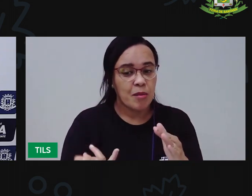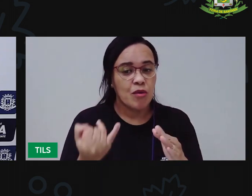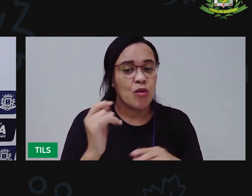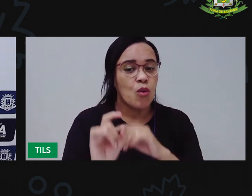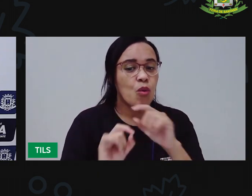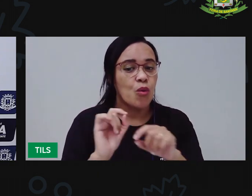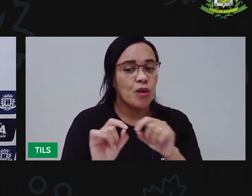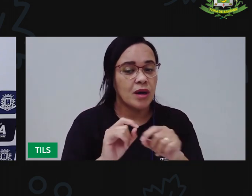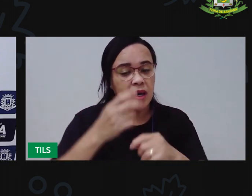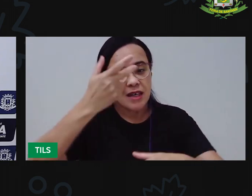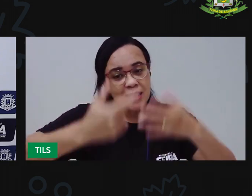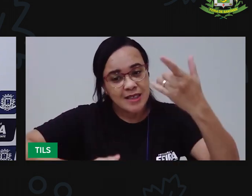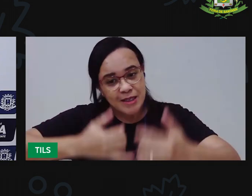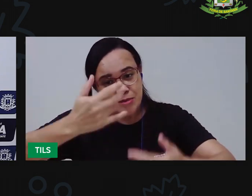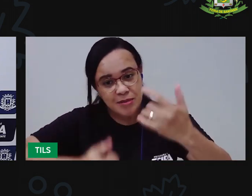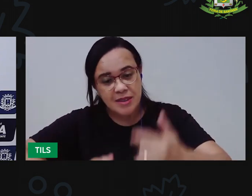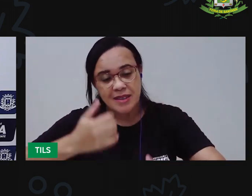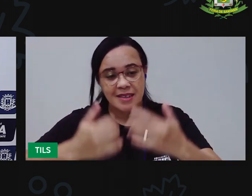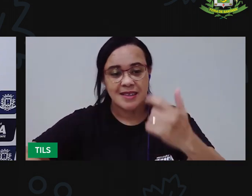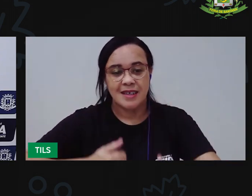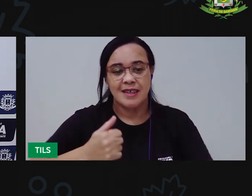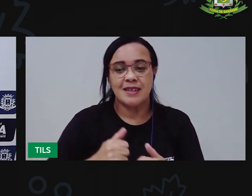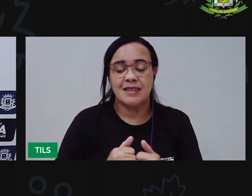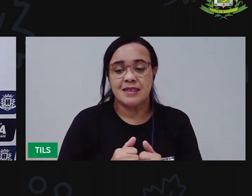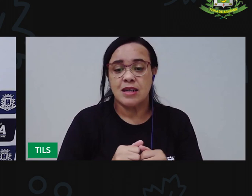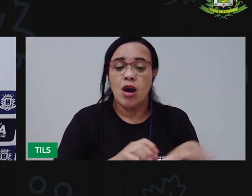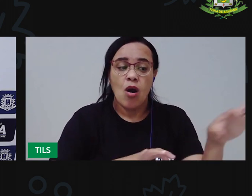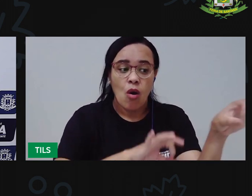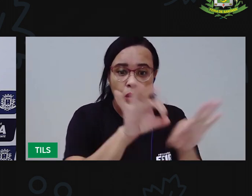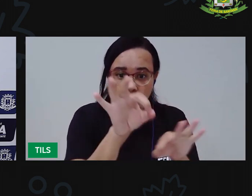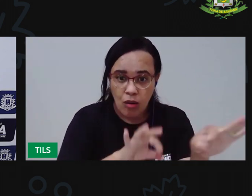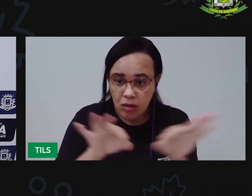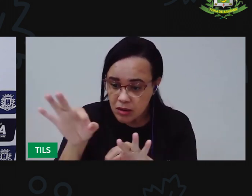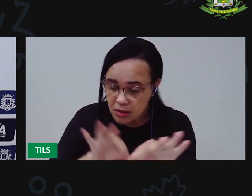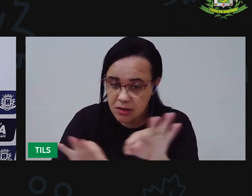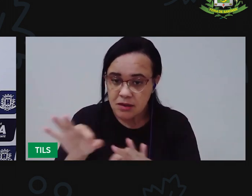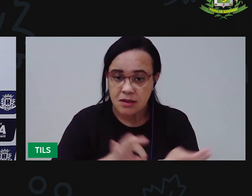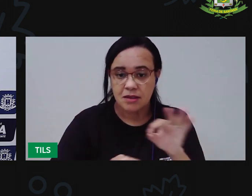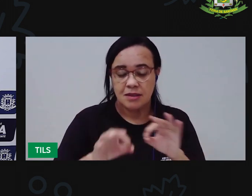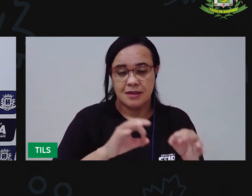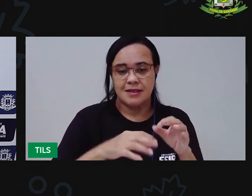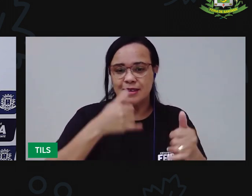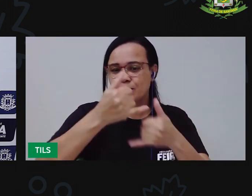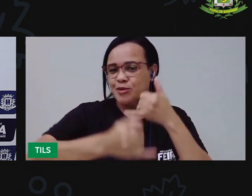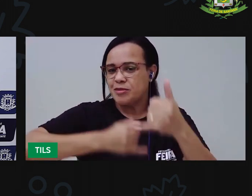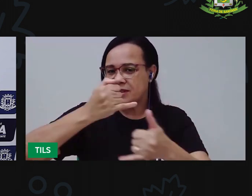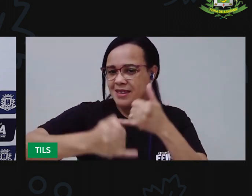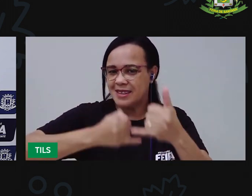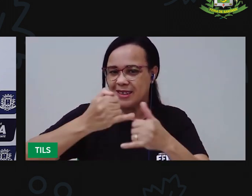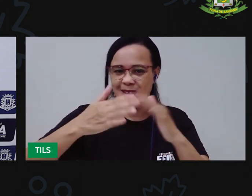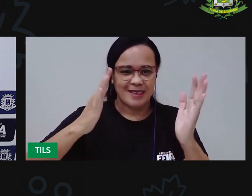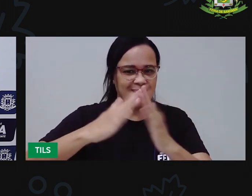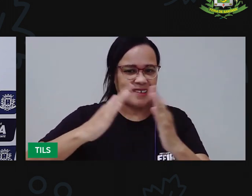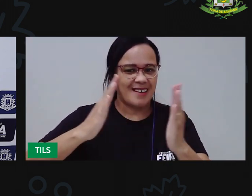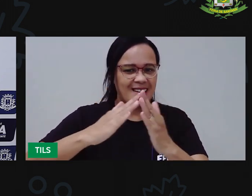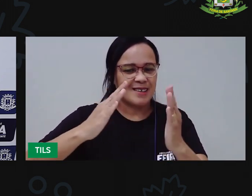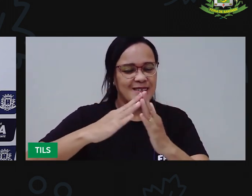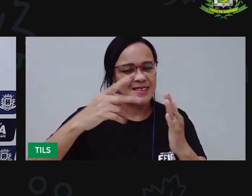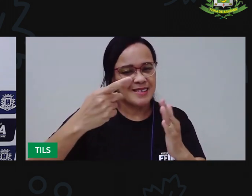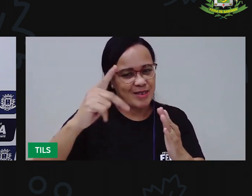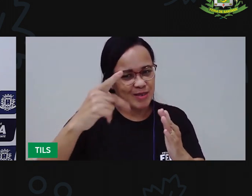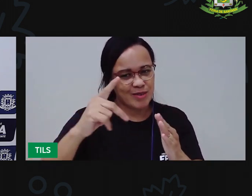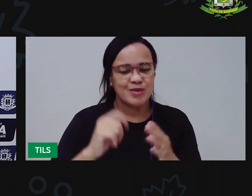um risco doméstico. Então, aproveita pra organizar os seus brinquedos. Vai colocando eles em um